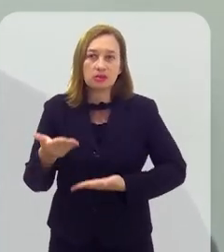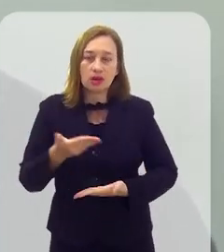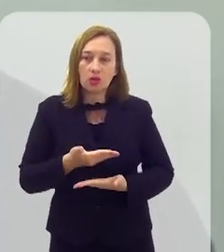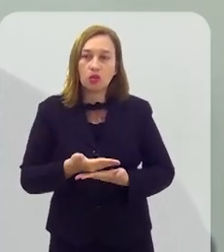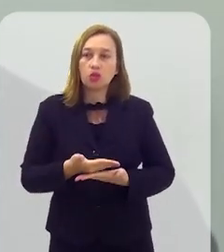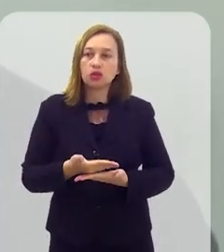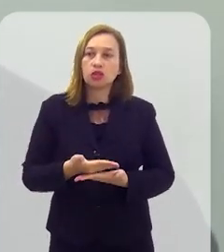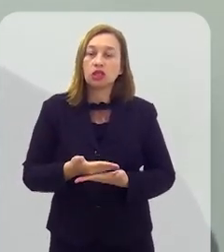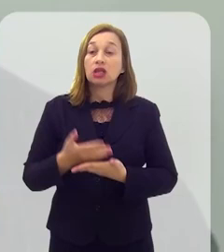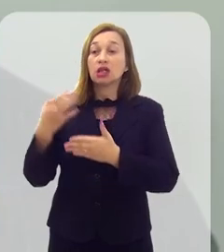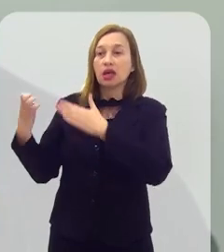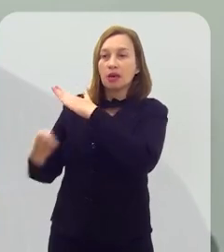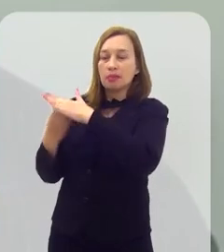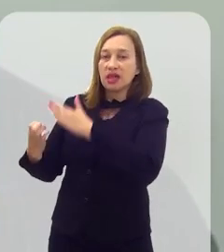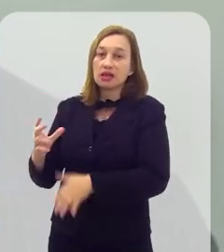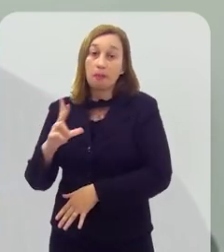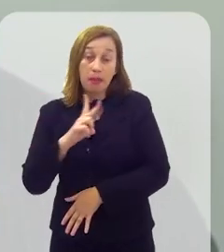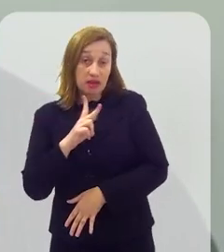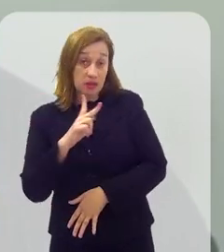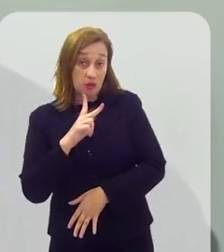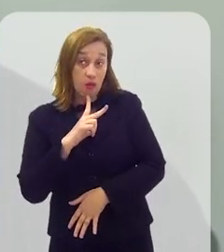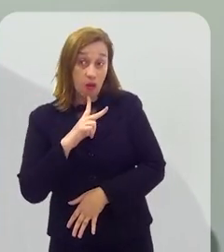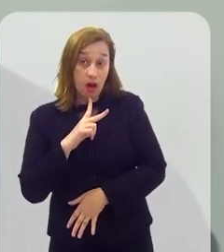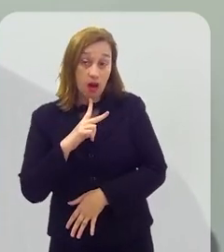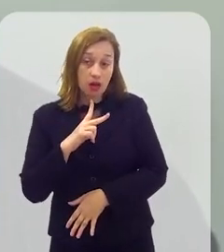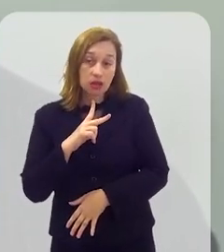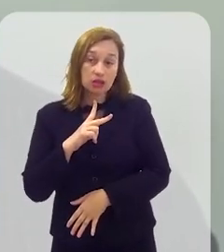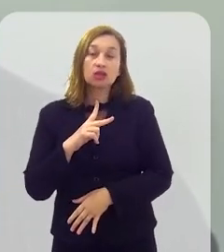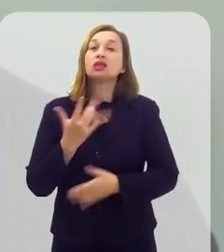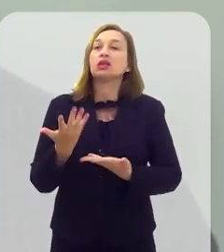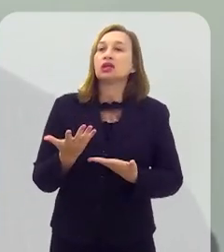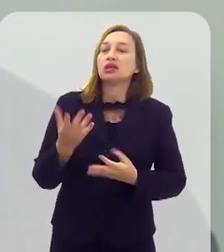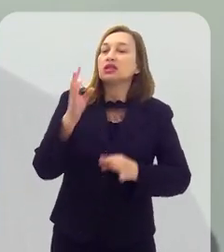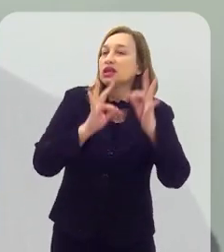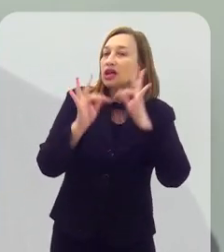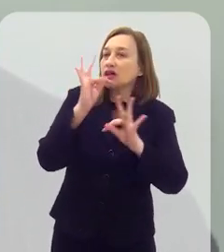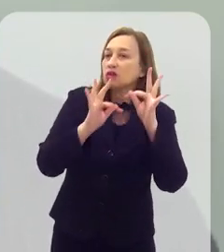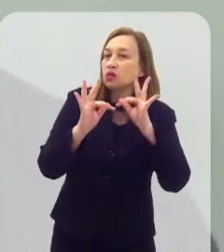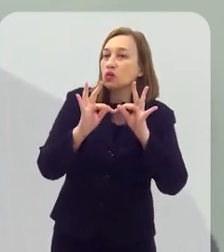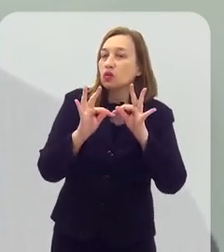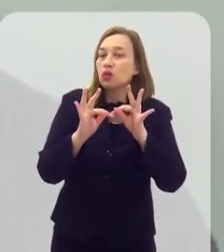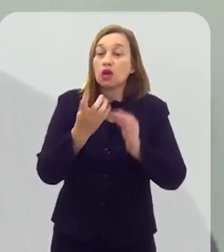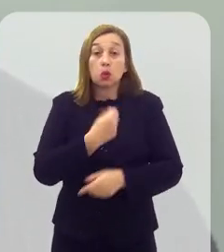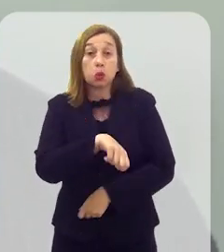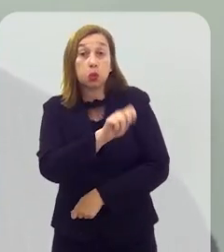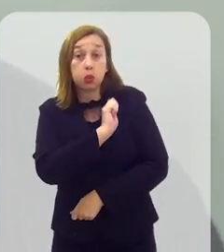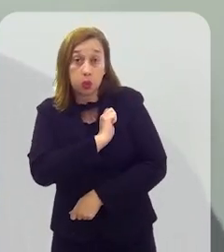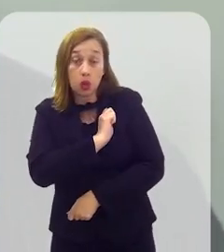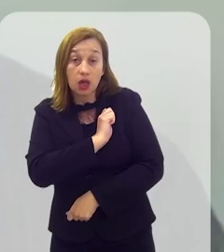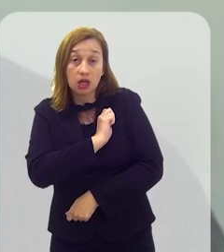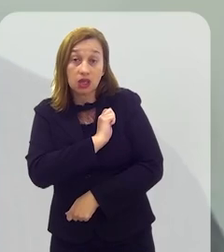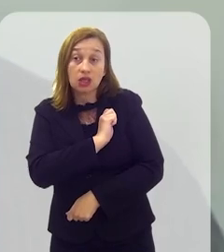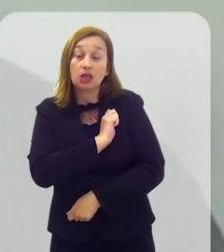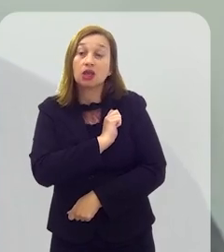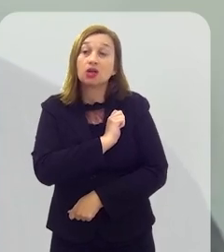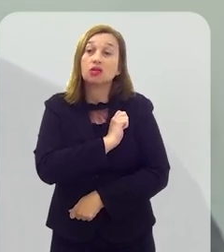societária, agentes públicos e empresas privadas, incluem encomendas tecnológicas, incentivos fiscais,